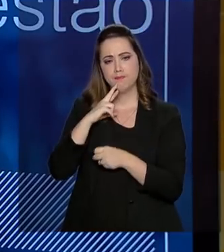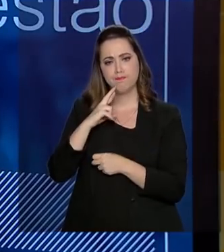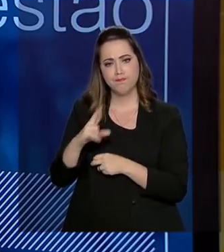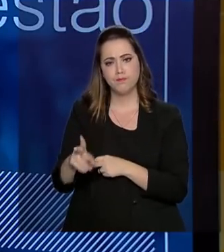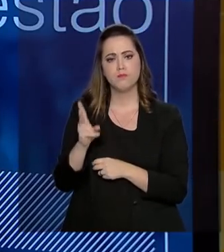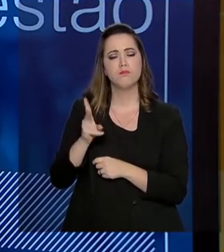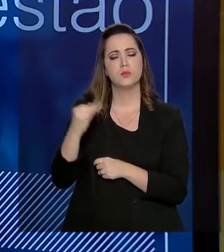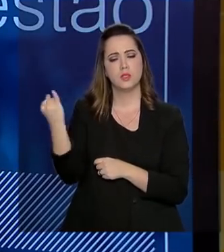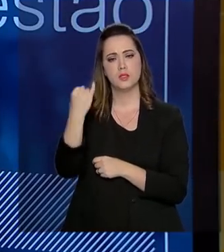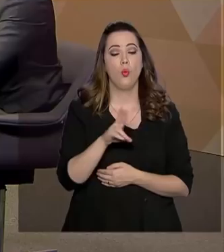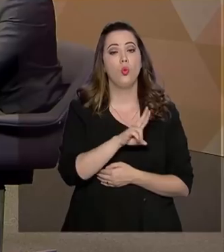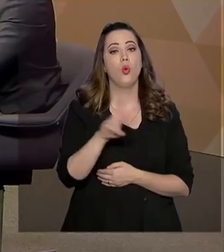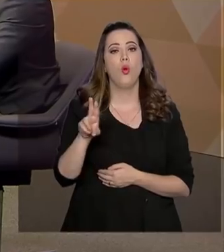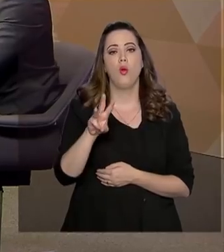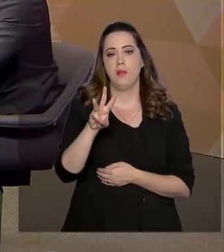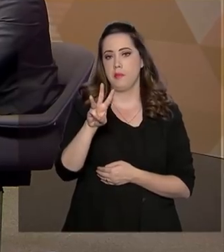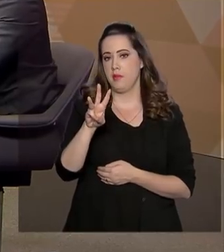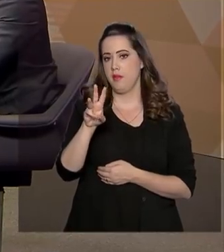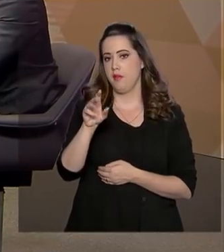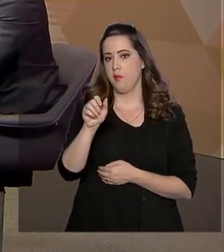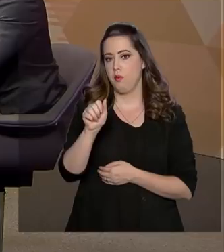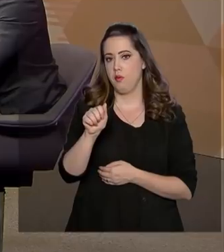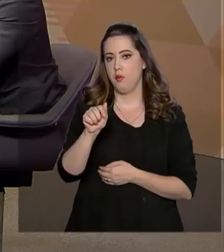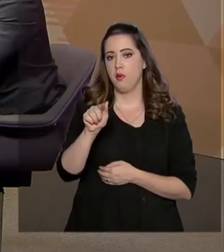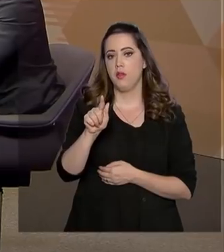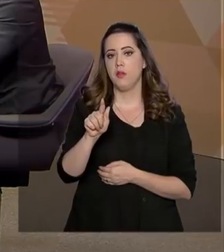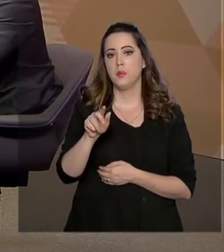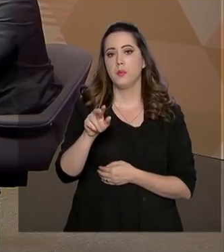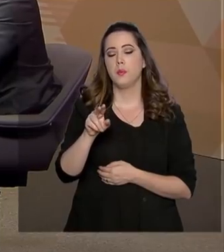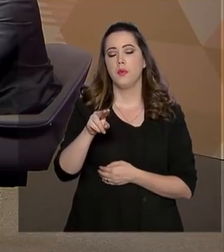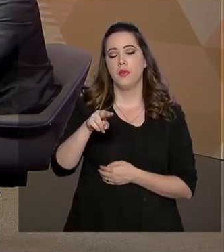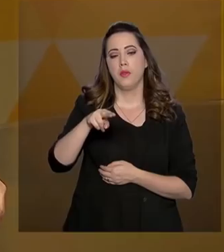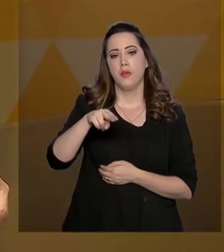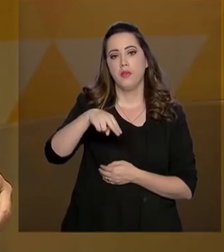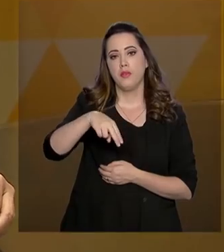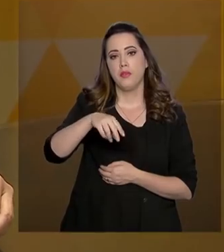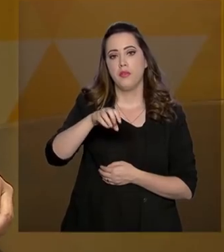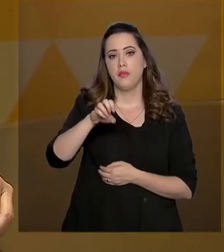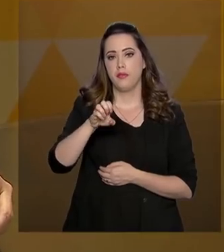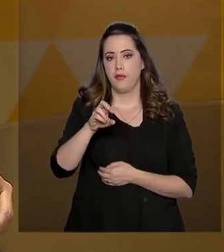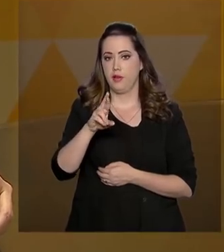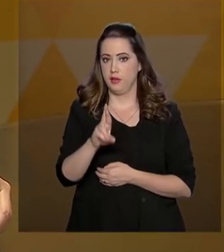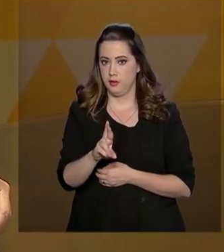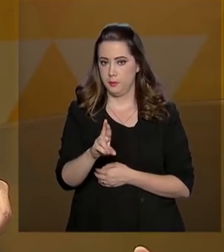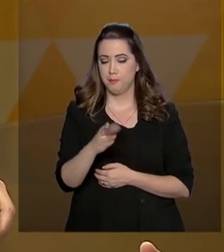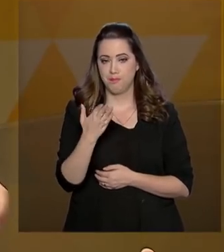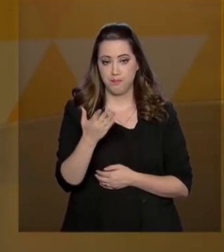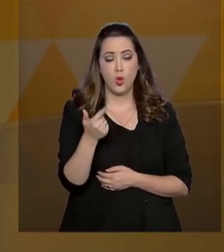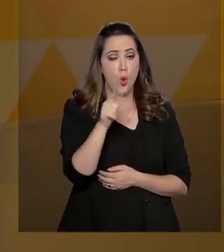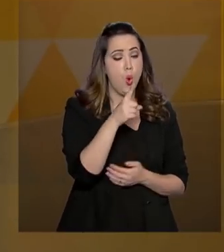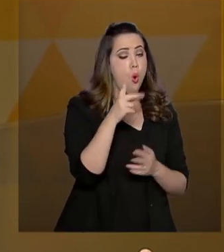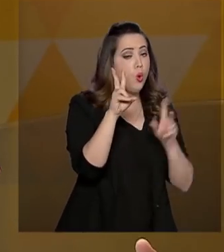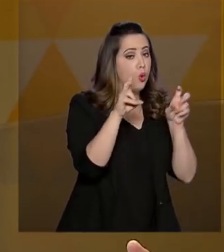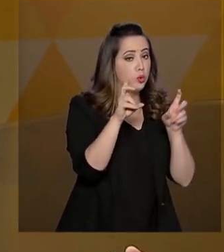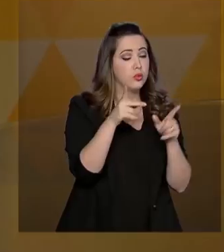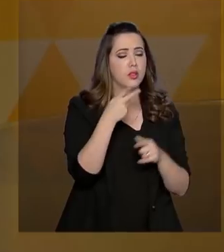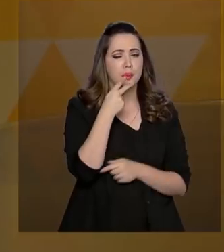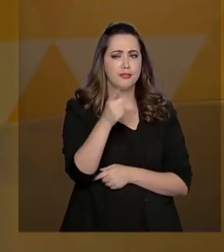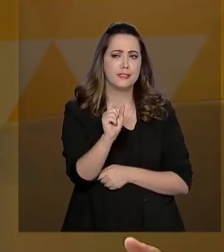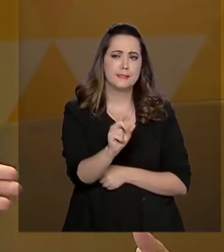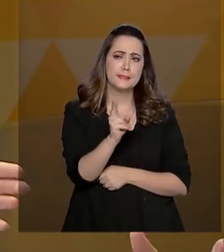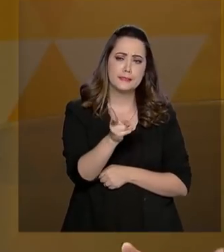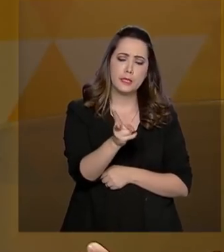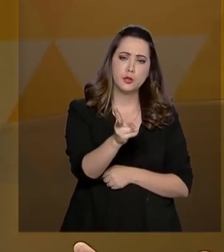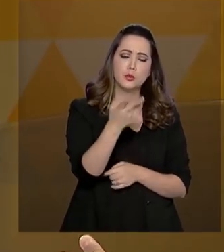expressivos para o controle. Ministro, outro assunto que o governo está se debruçando é a questão do lobby.